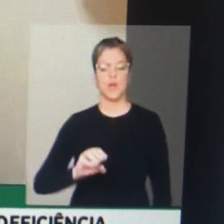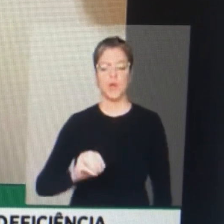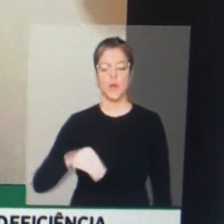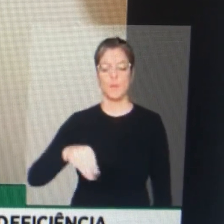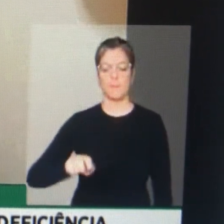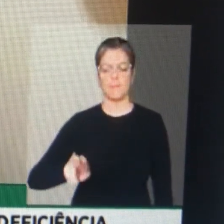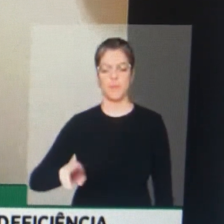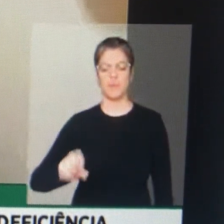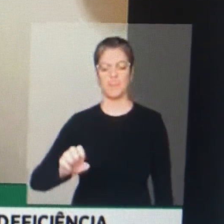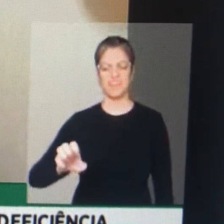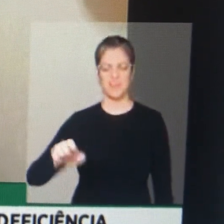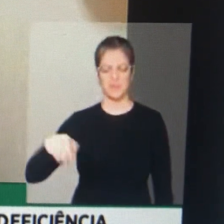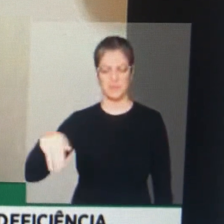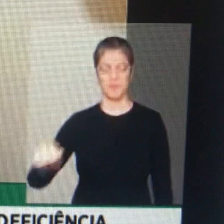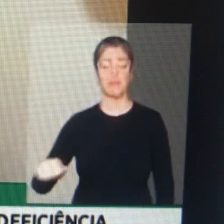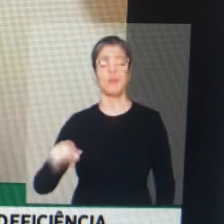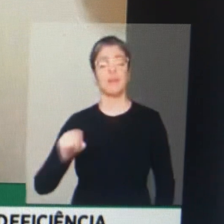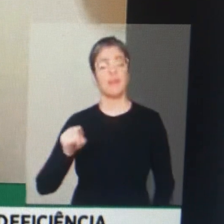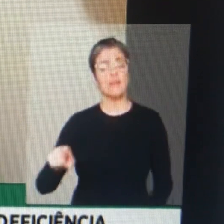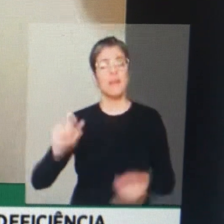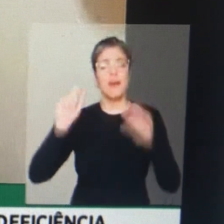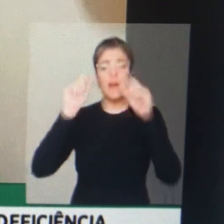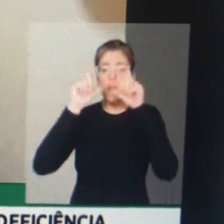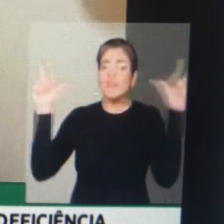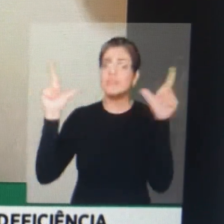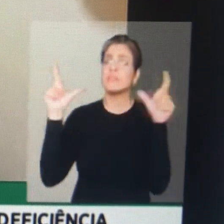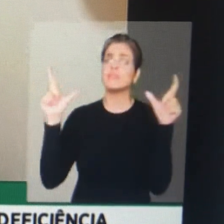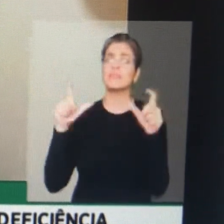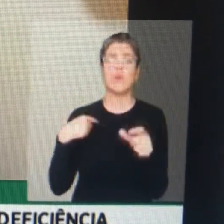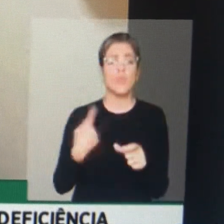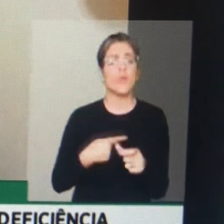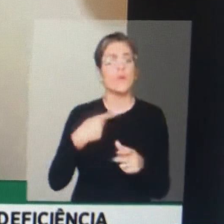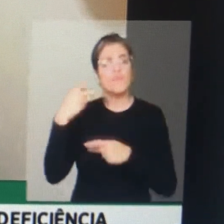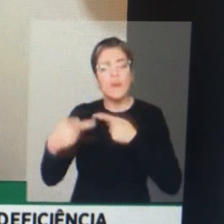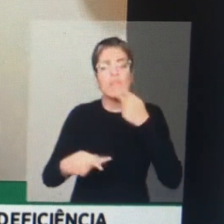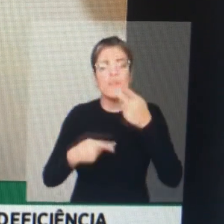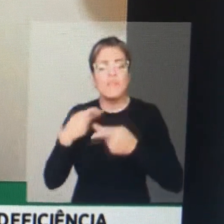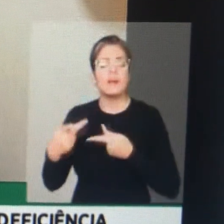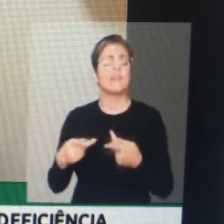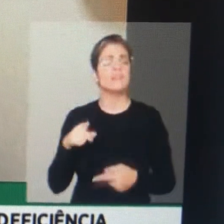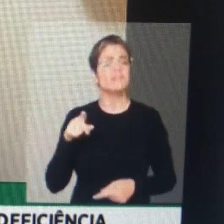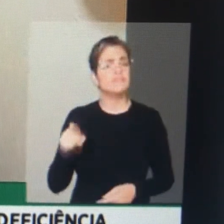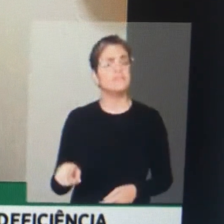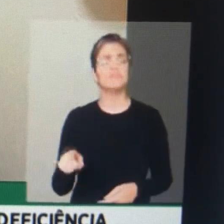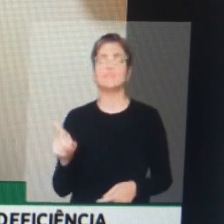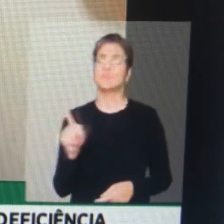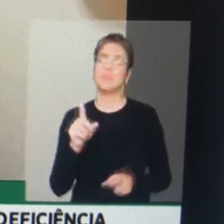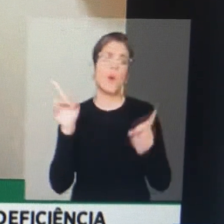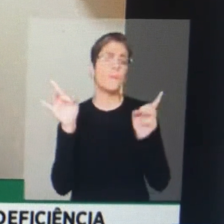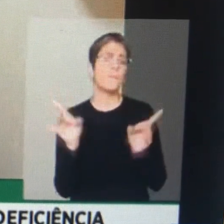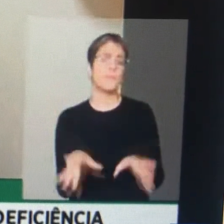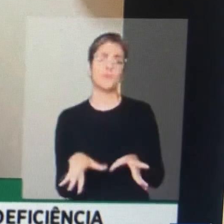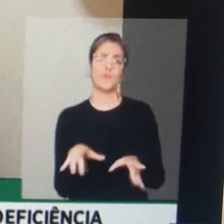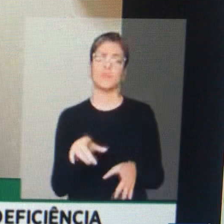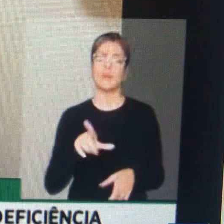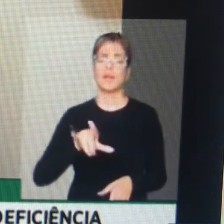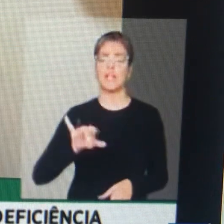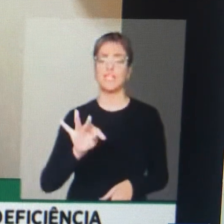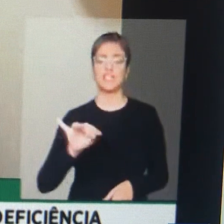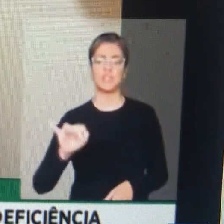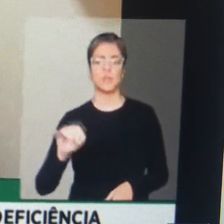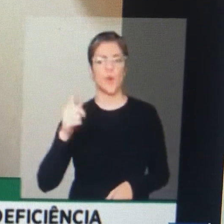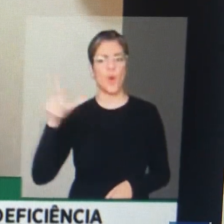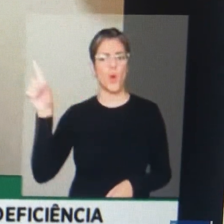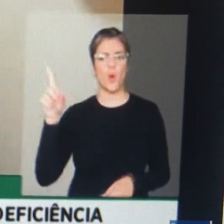para que ele nos escute, nos atenda e não deixe de que esse lítio vá para outras